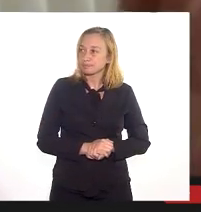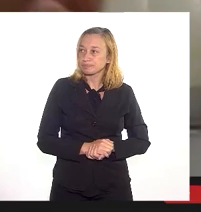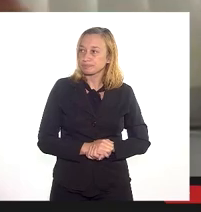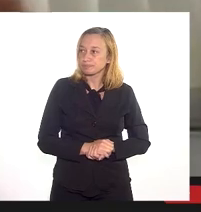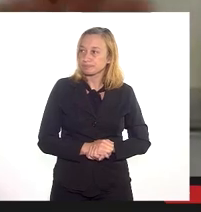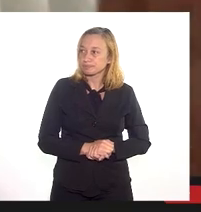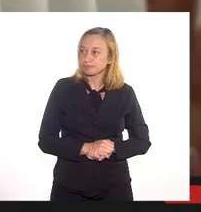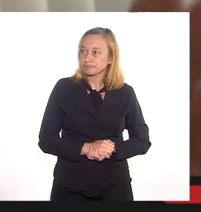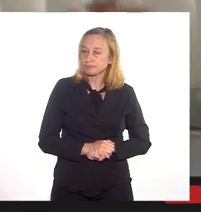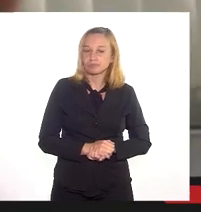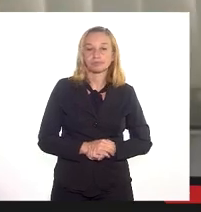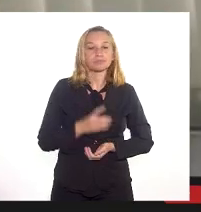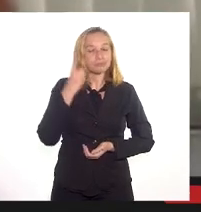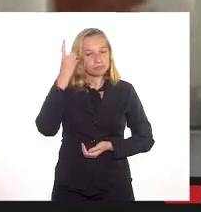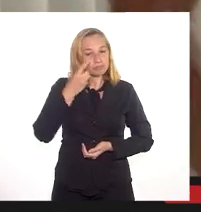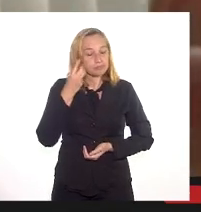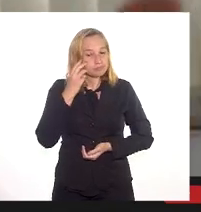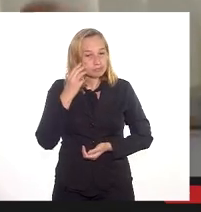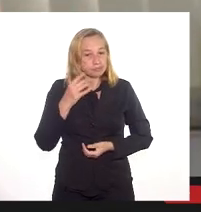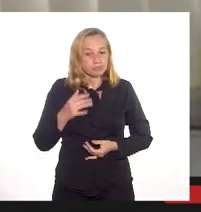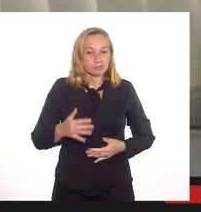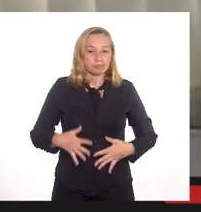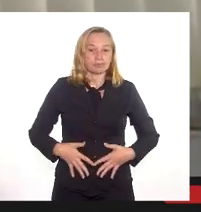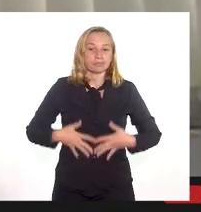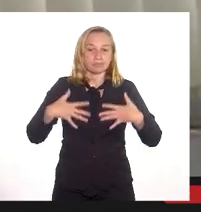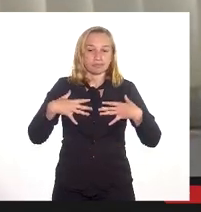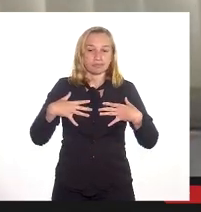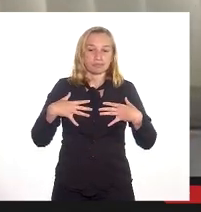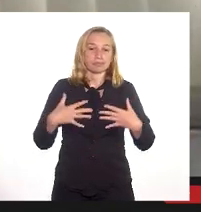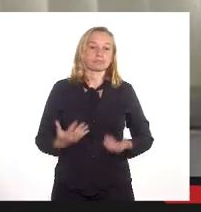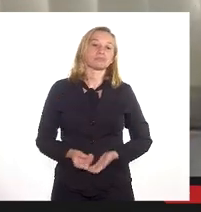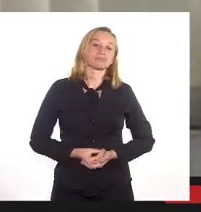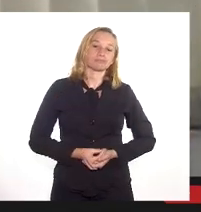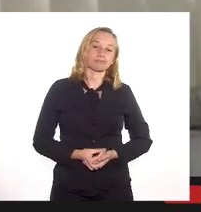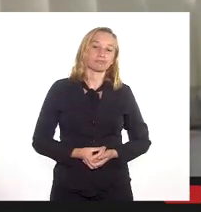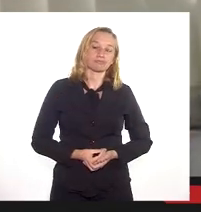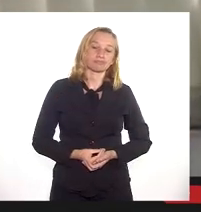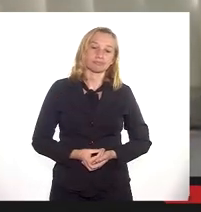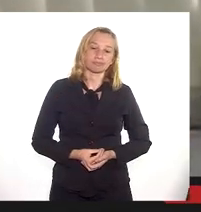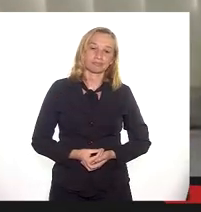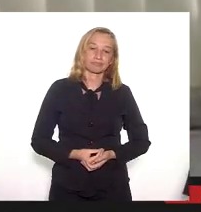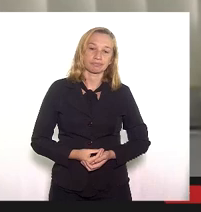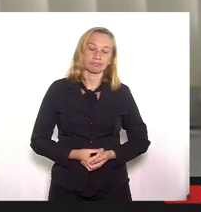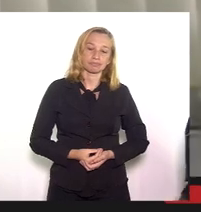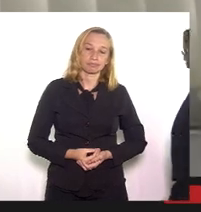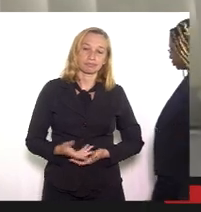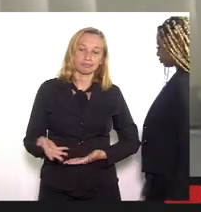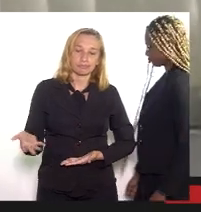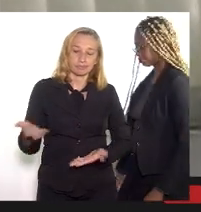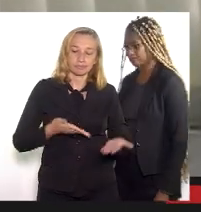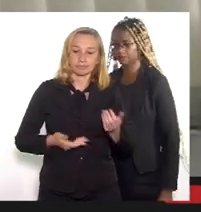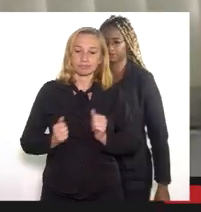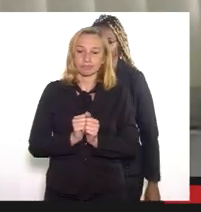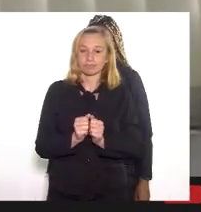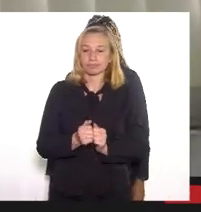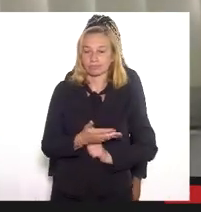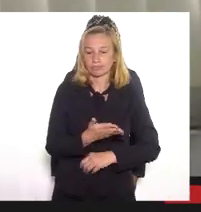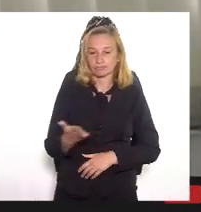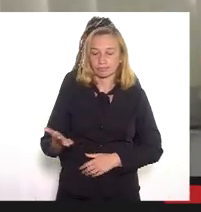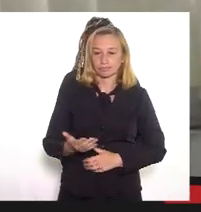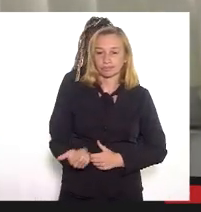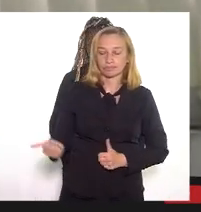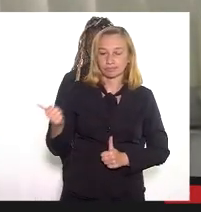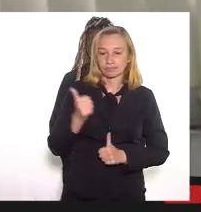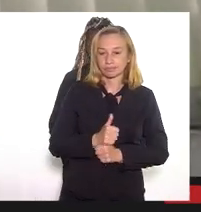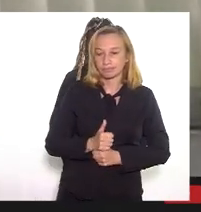Caro deputado, Valdeck, sempre um prazer estar aqui compartilhando a sua presença. Demais